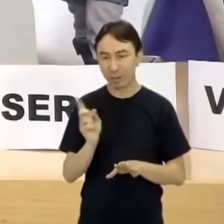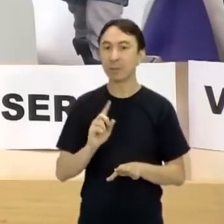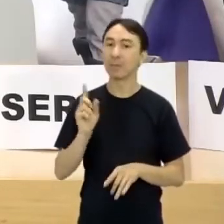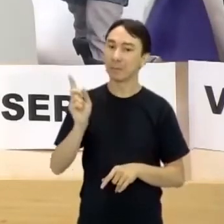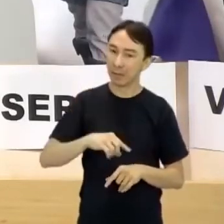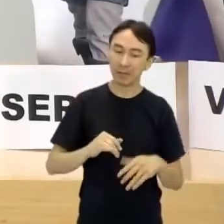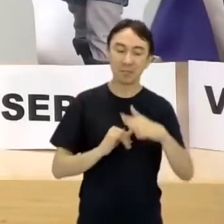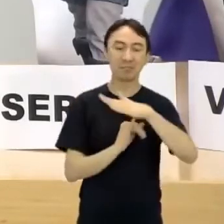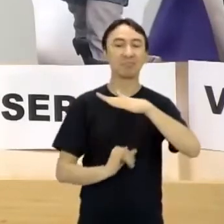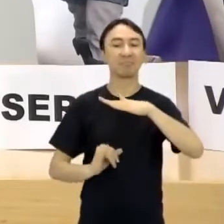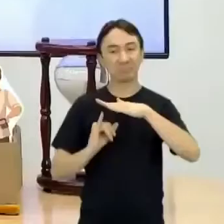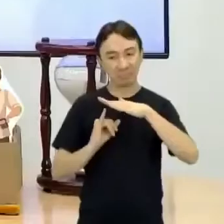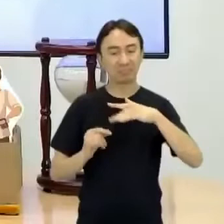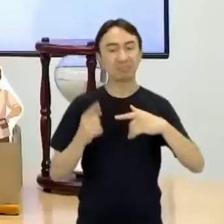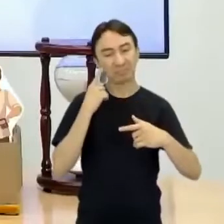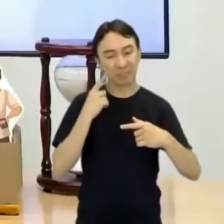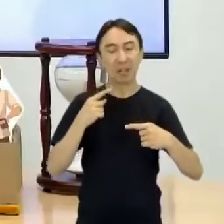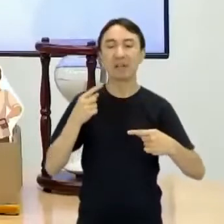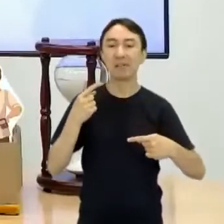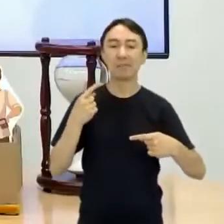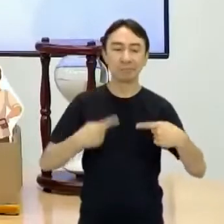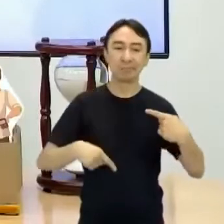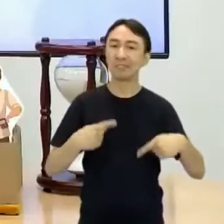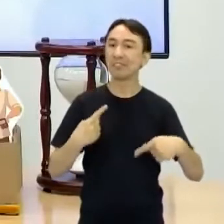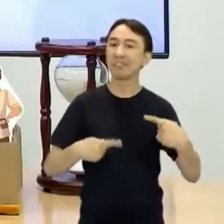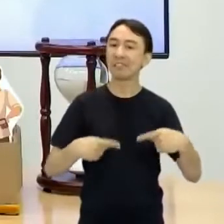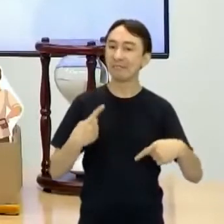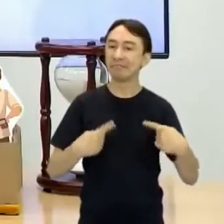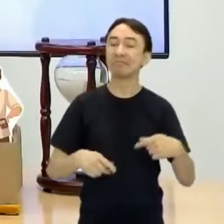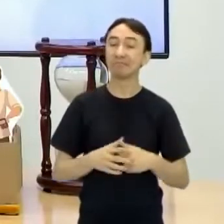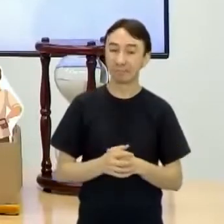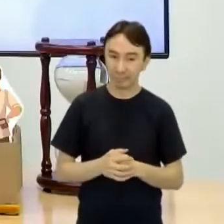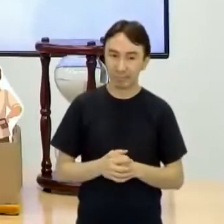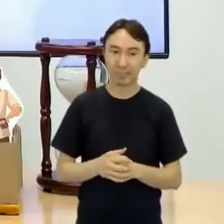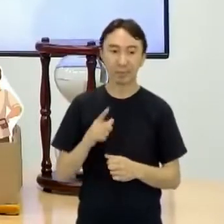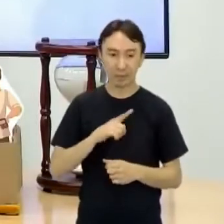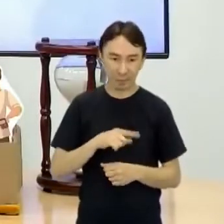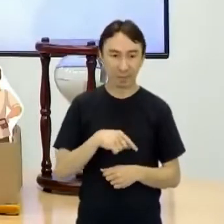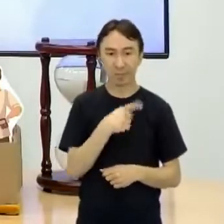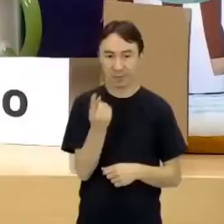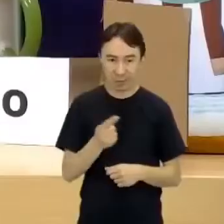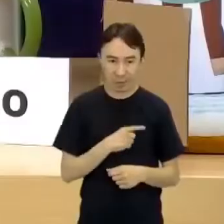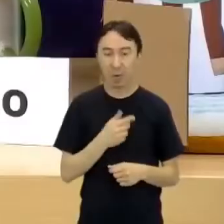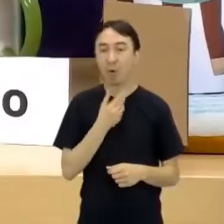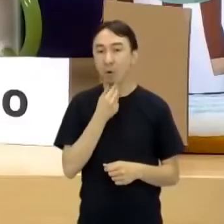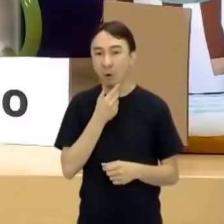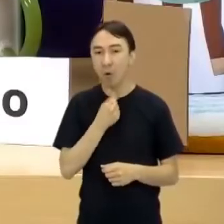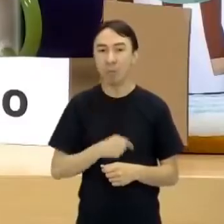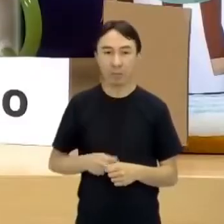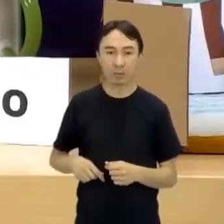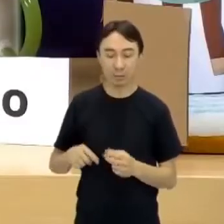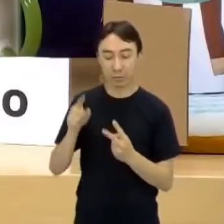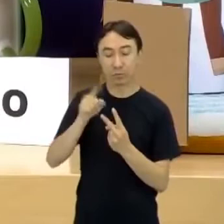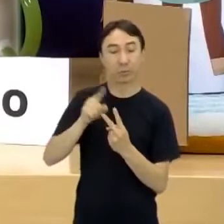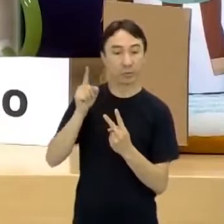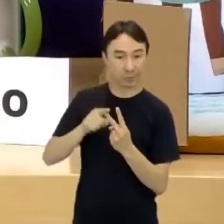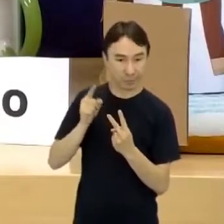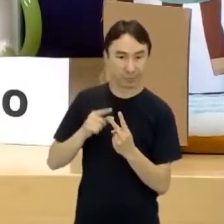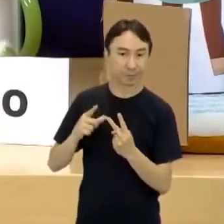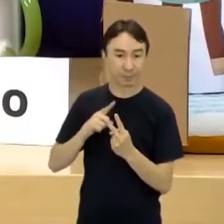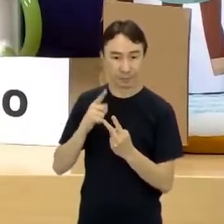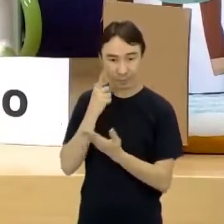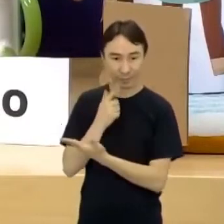dois homens, né? Que estão representando a nobreza. São esses daqui, ó. Eu coloquei o suzerano e o